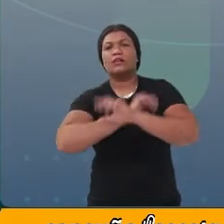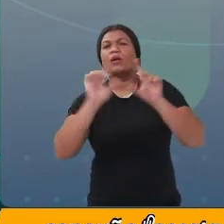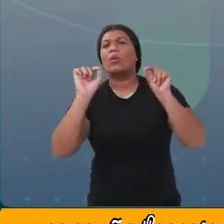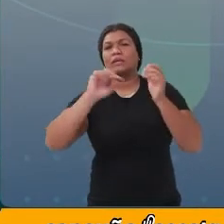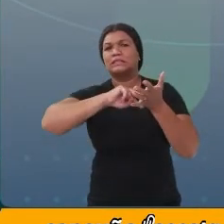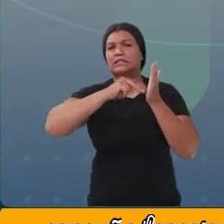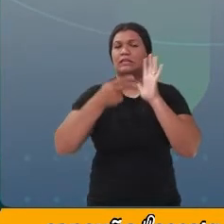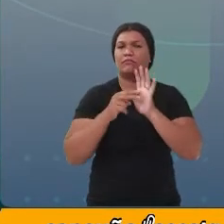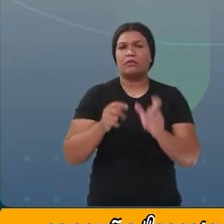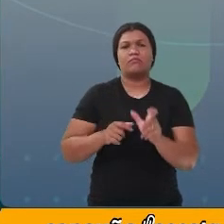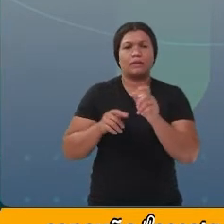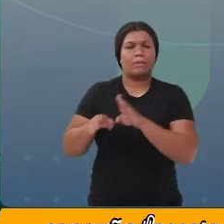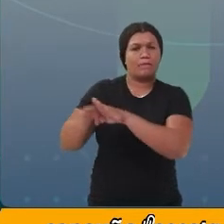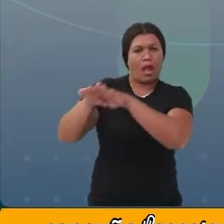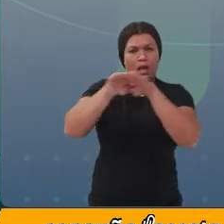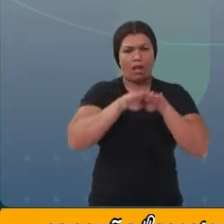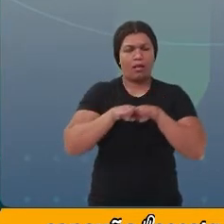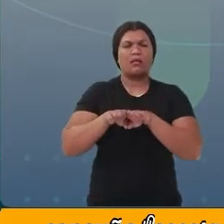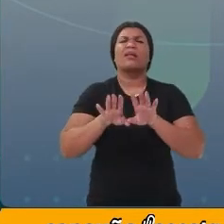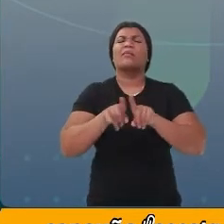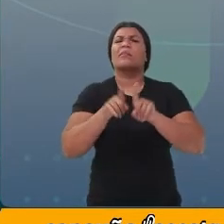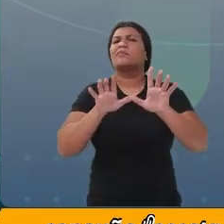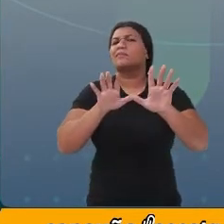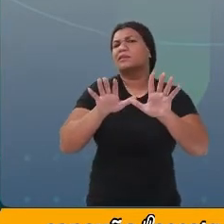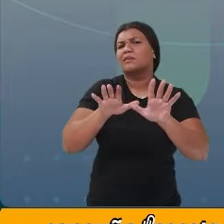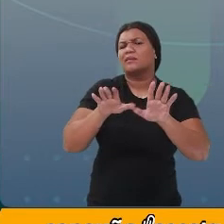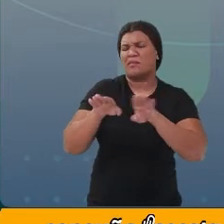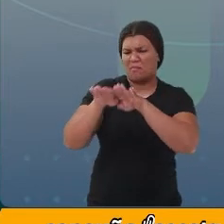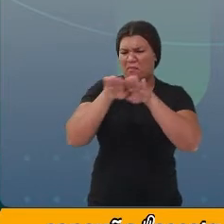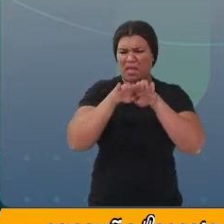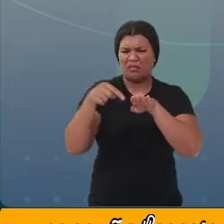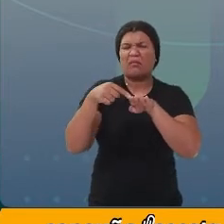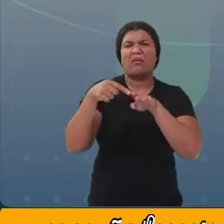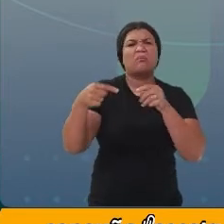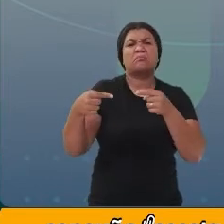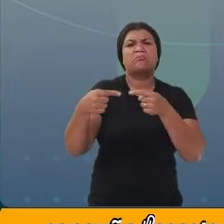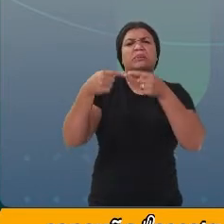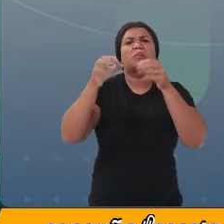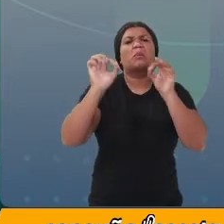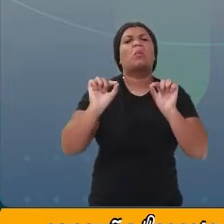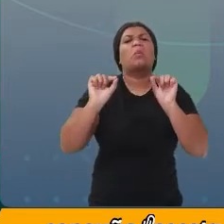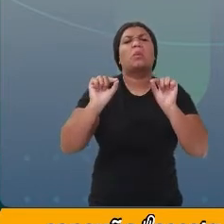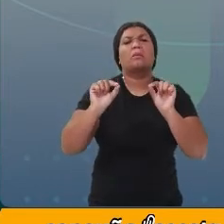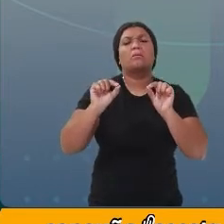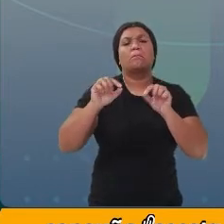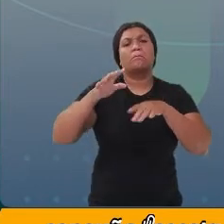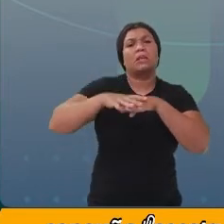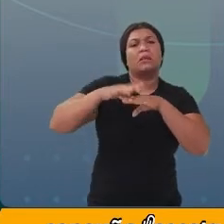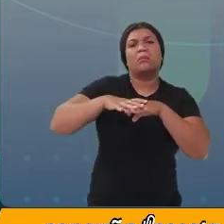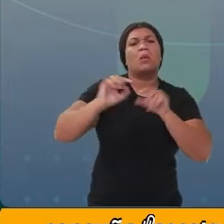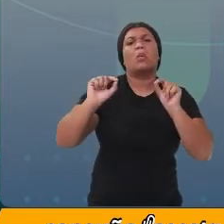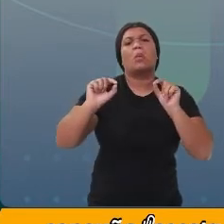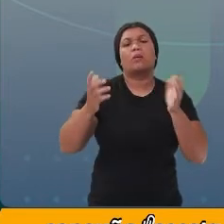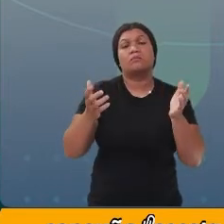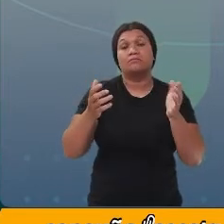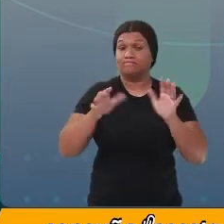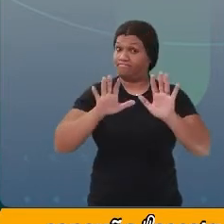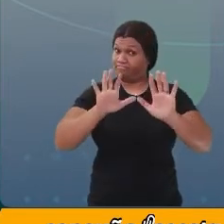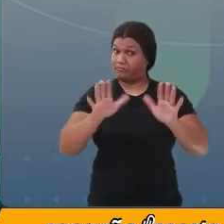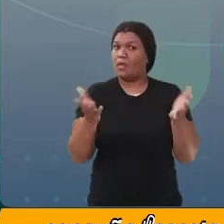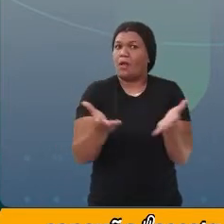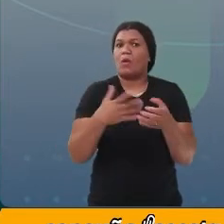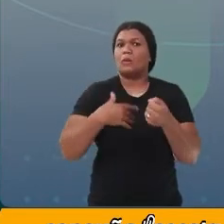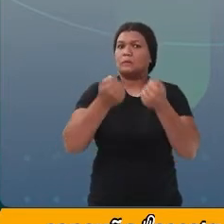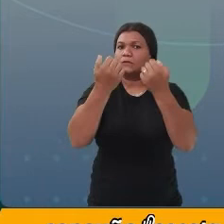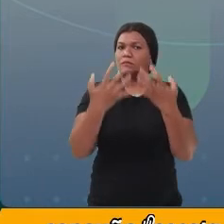padrão, mas que padrão tem a ver com a matemática? Agora você vai ver que na matemática